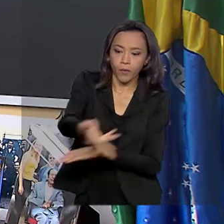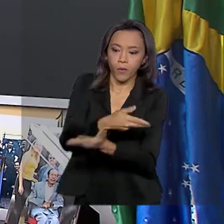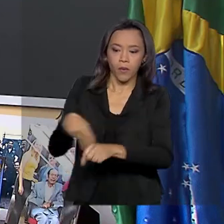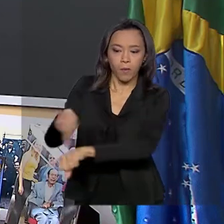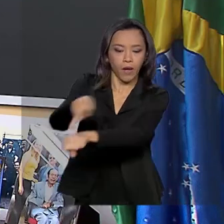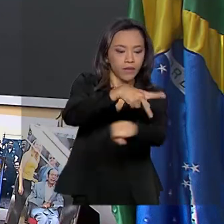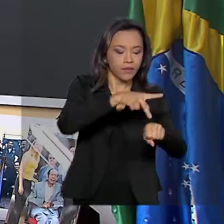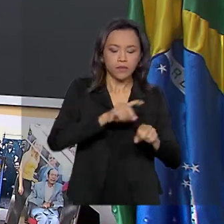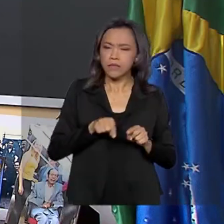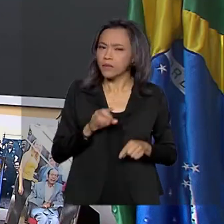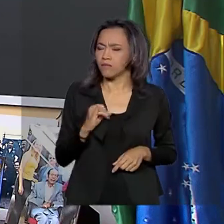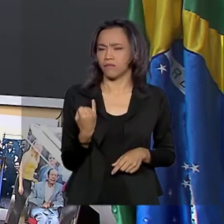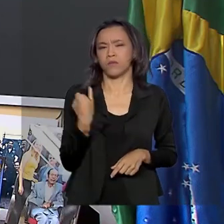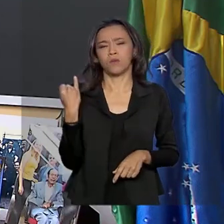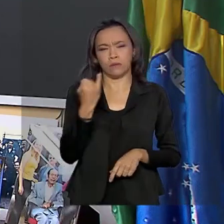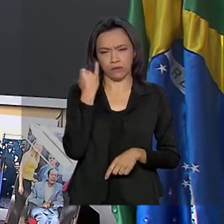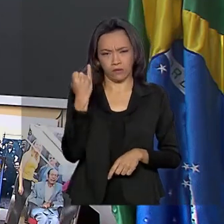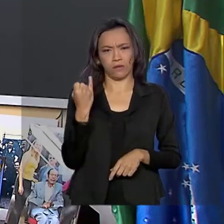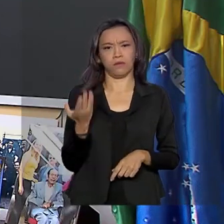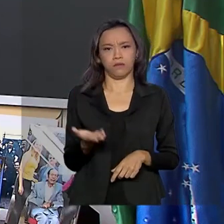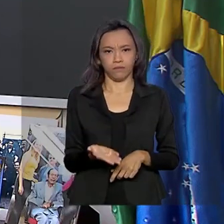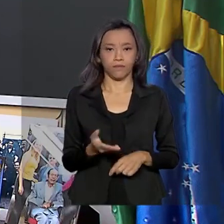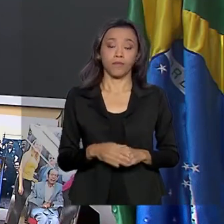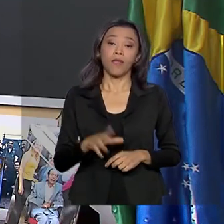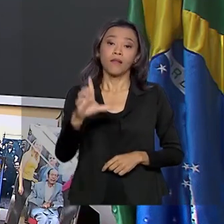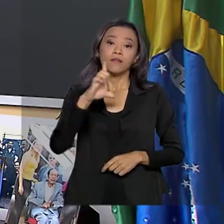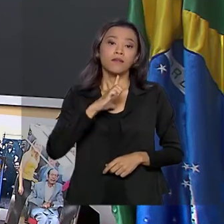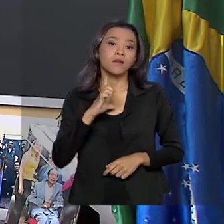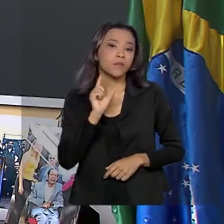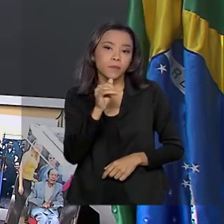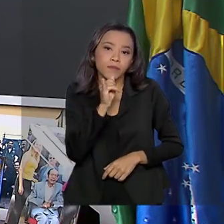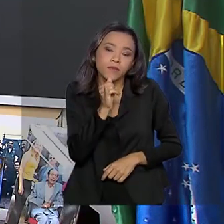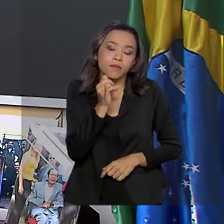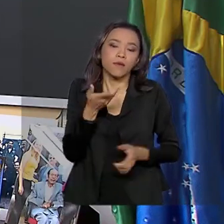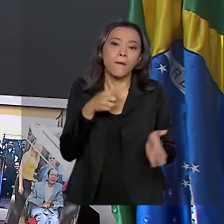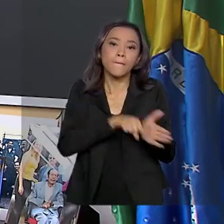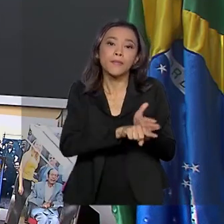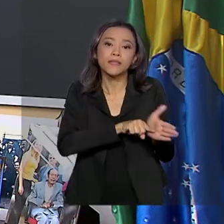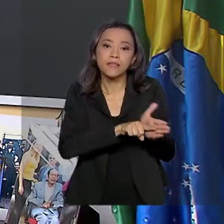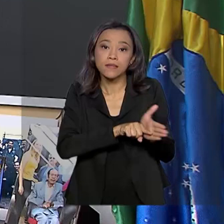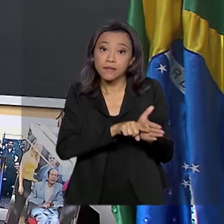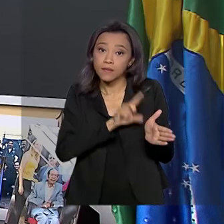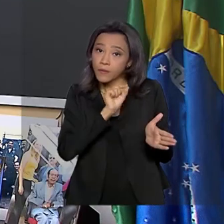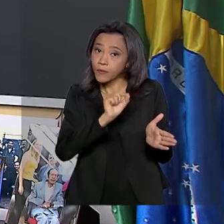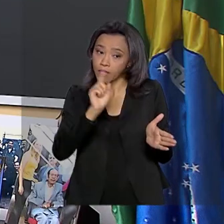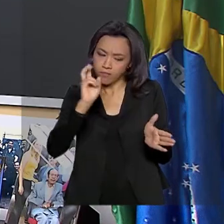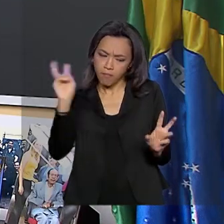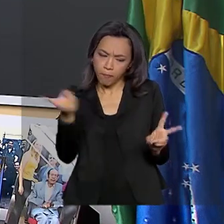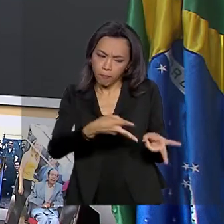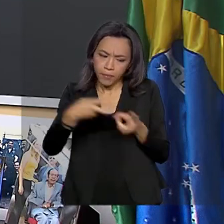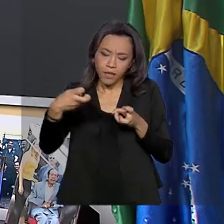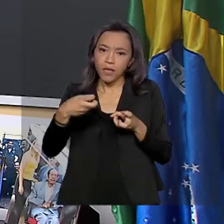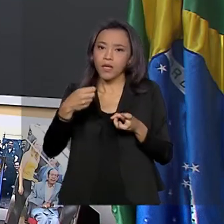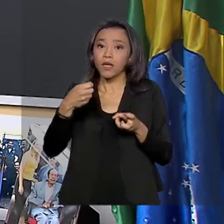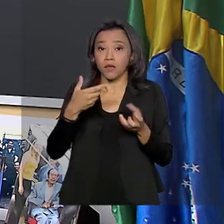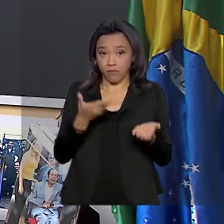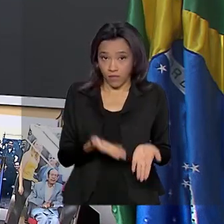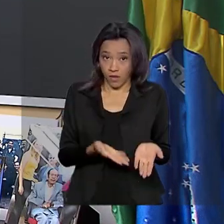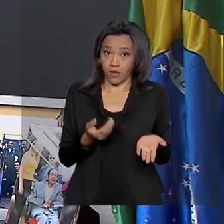importante nesses casos. Veja bem, em termos de pesquisa, por exemplo, foi identificado no Brasil,